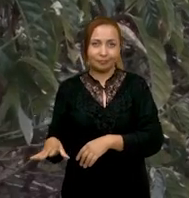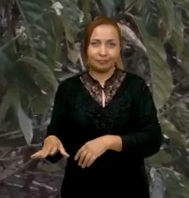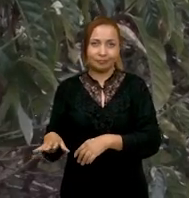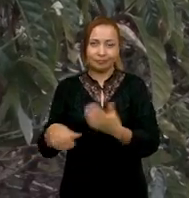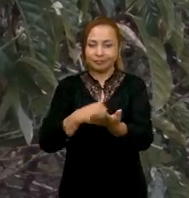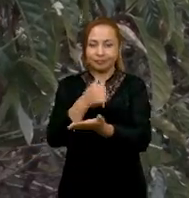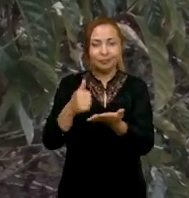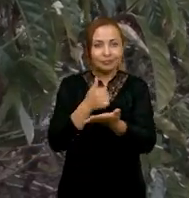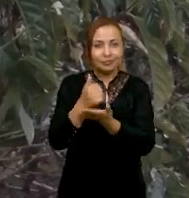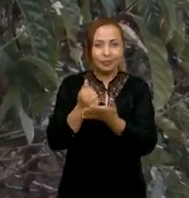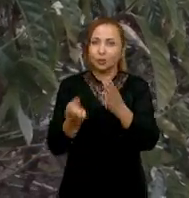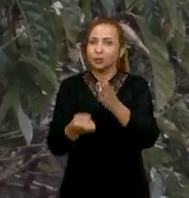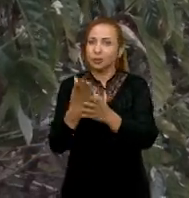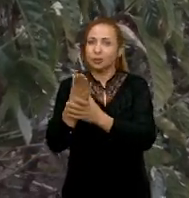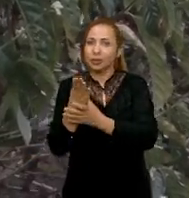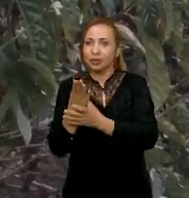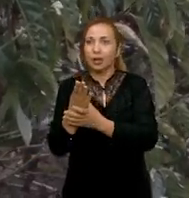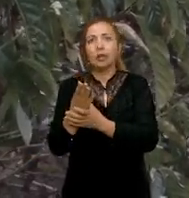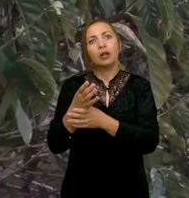Baseado em sua origem.